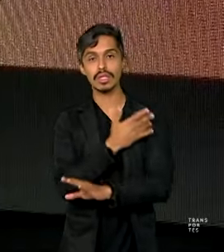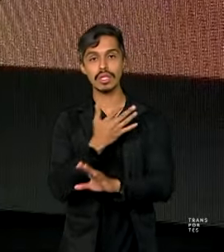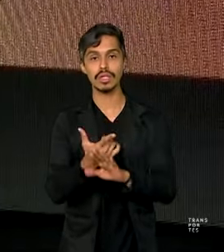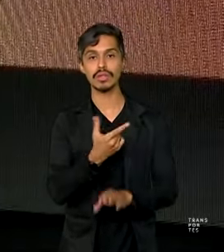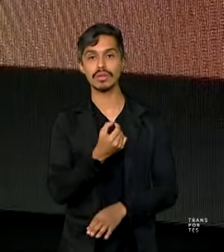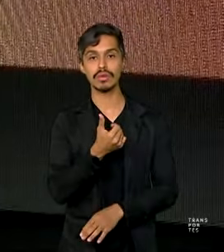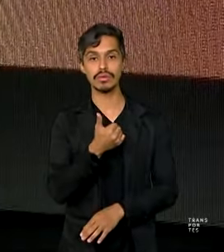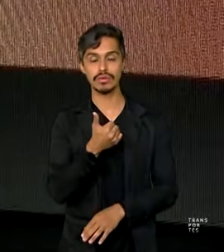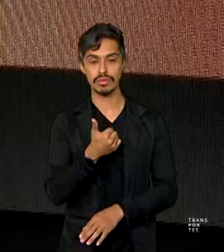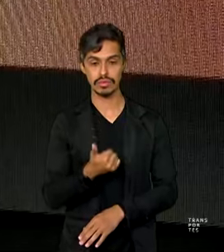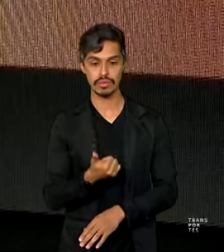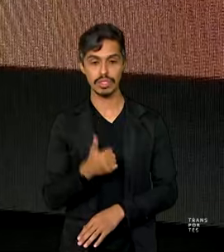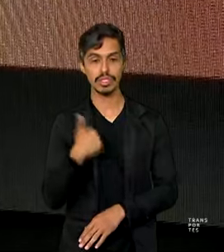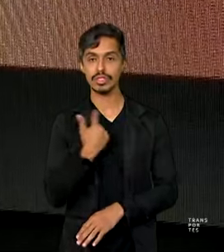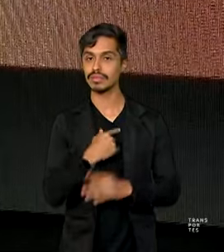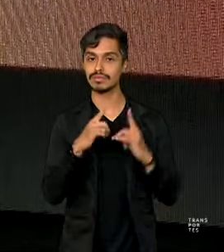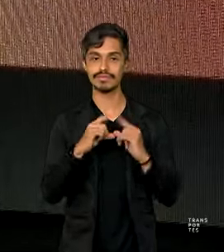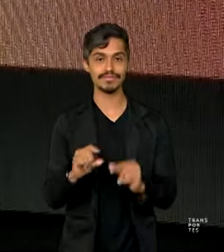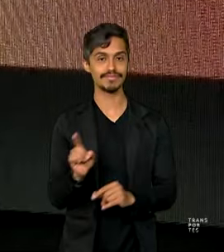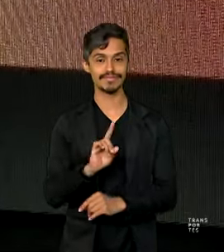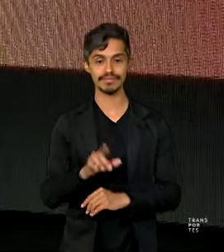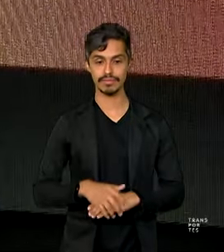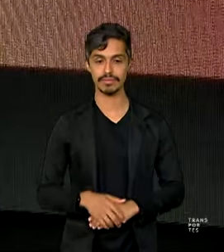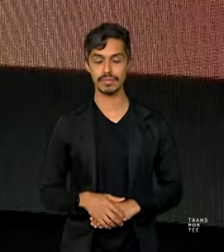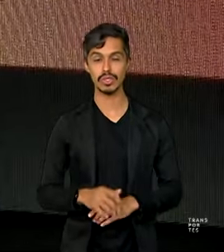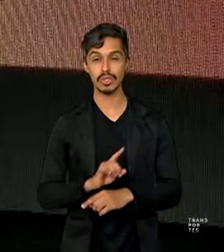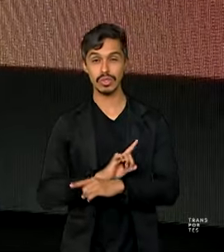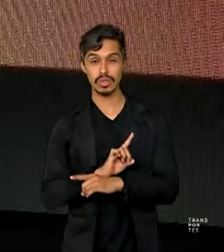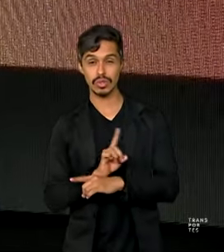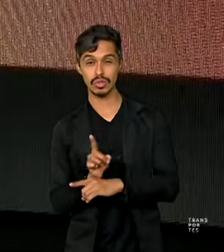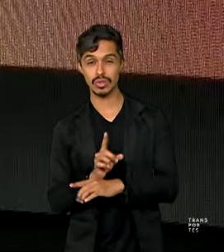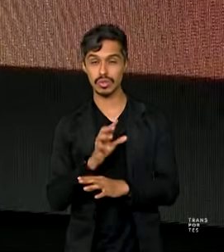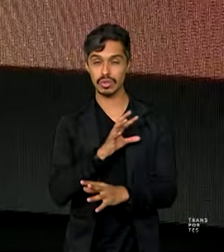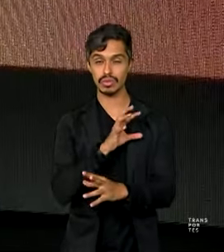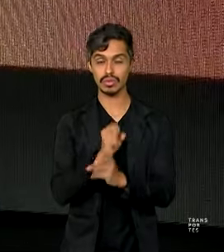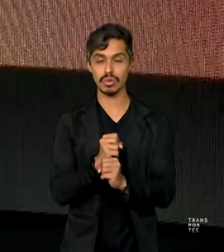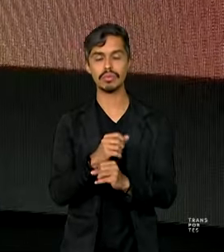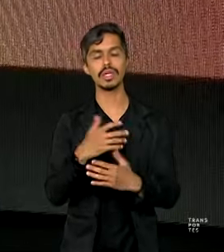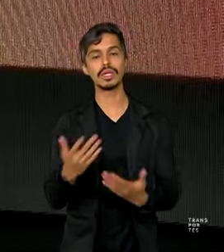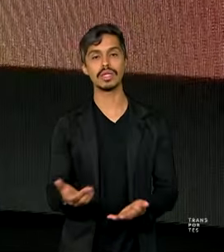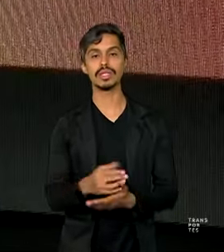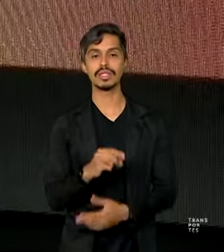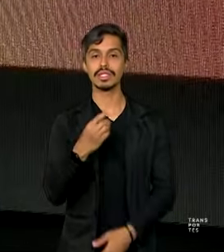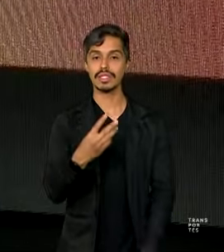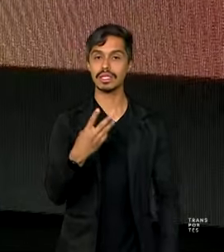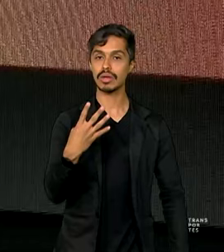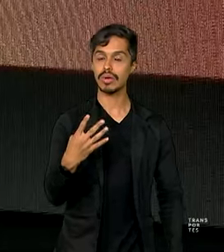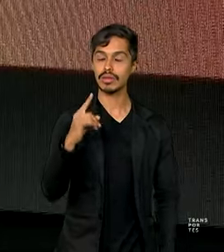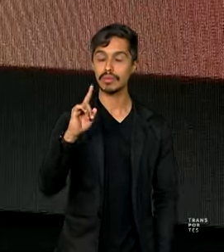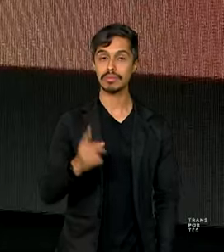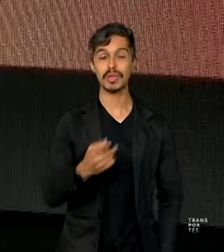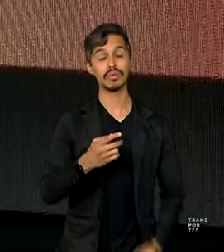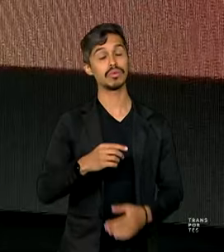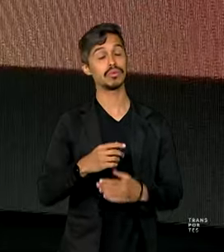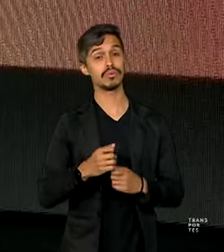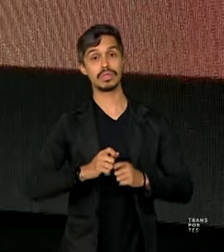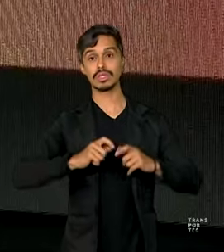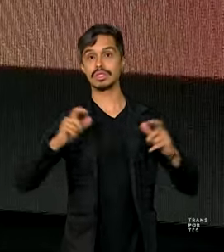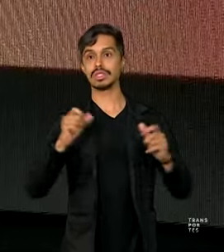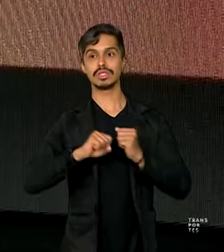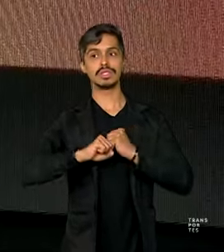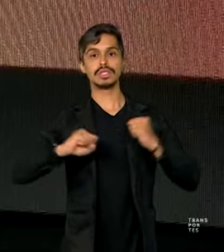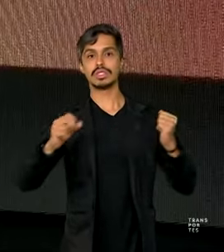não estamos baixando. Quando eu falo de números absolutos, nossa, 34 mil é um número alto, muito